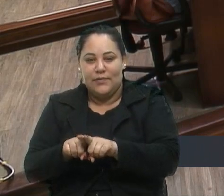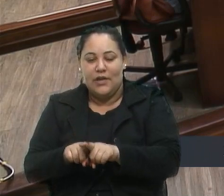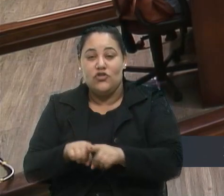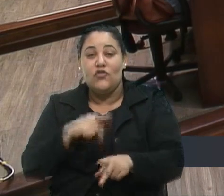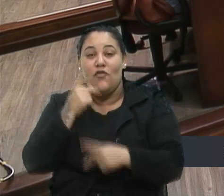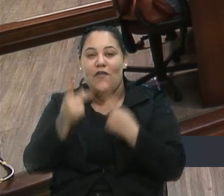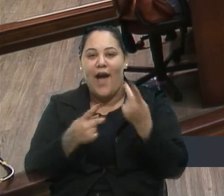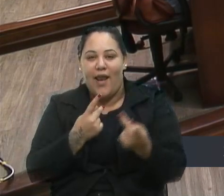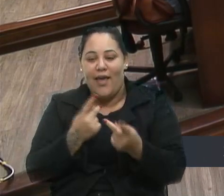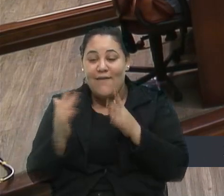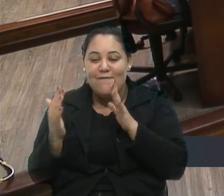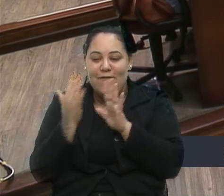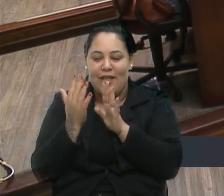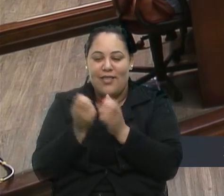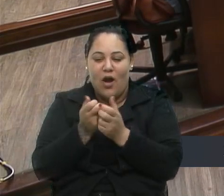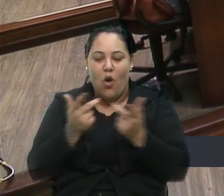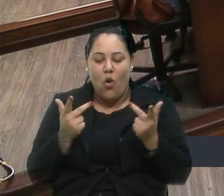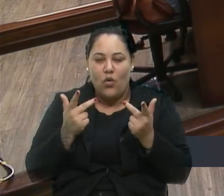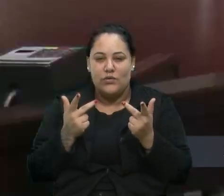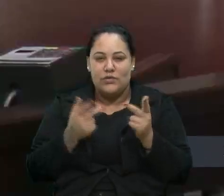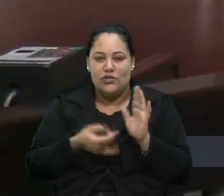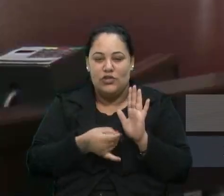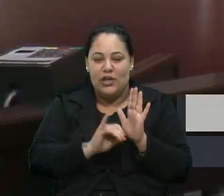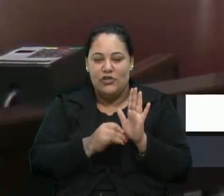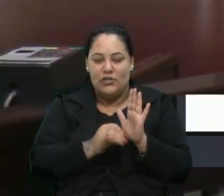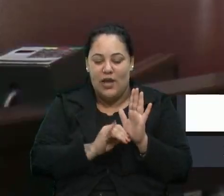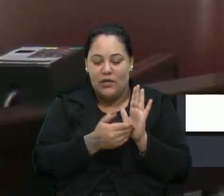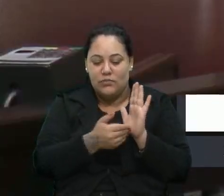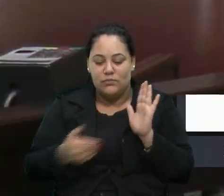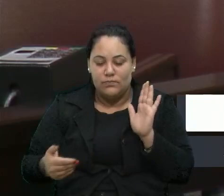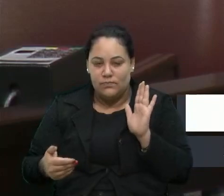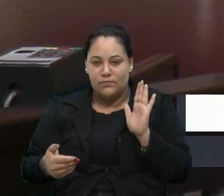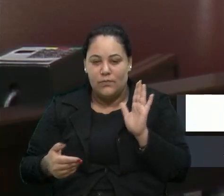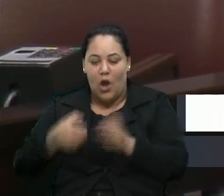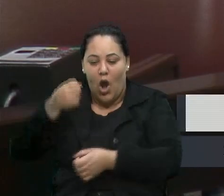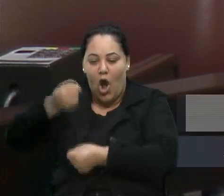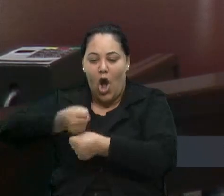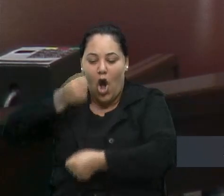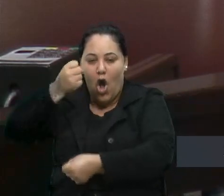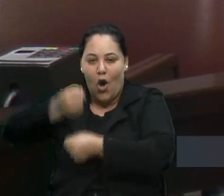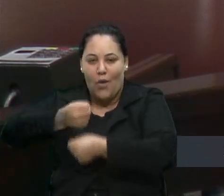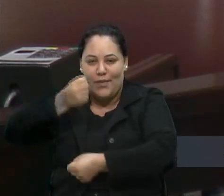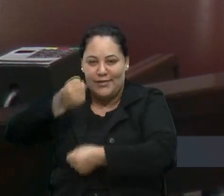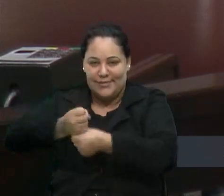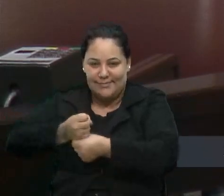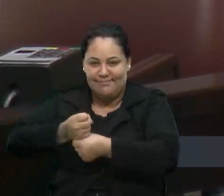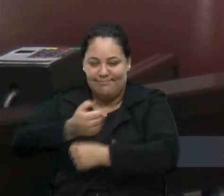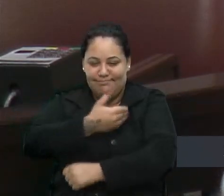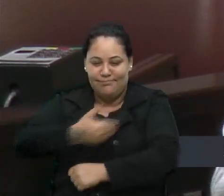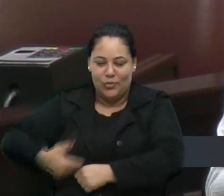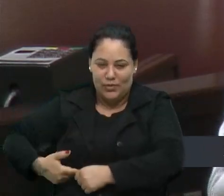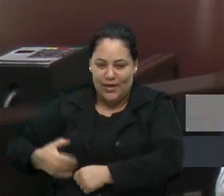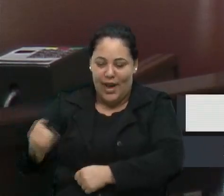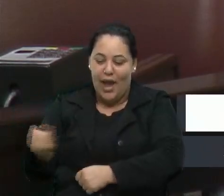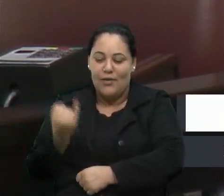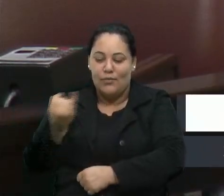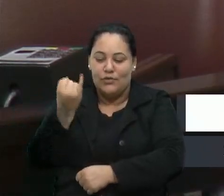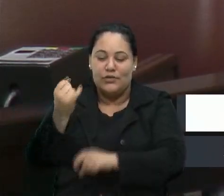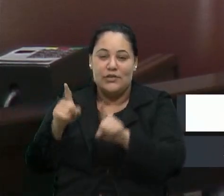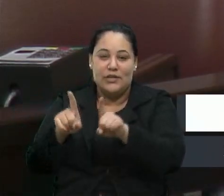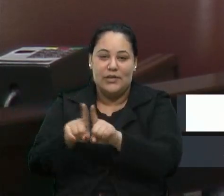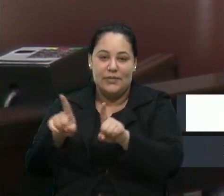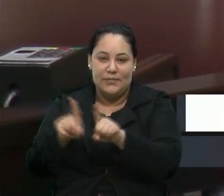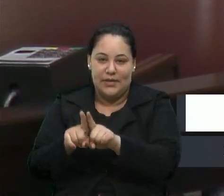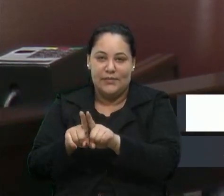situações digitais do poder público, obras públicas, a grande importância também de nós